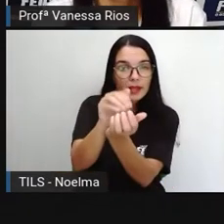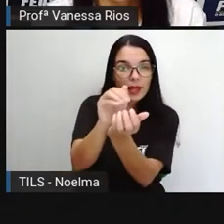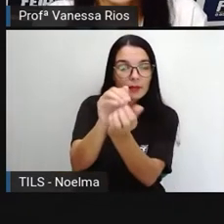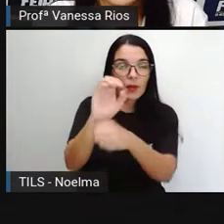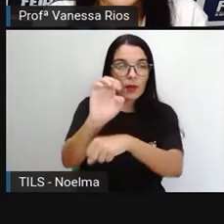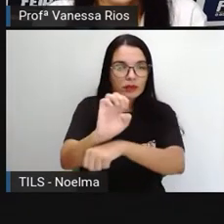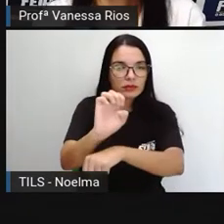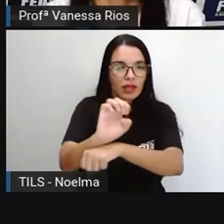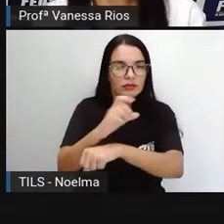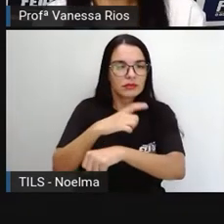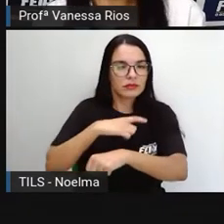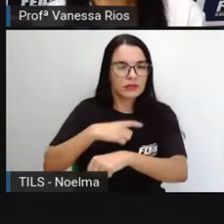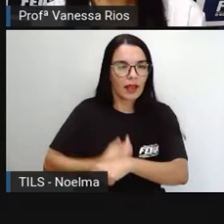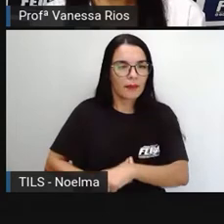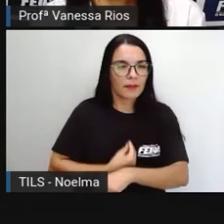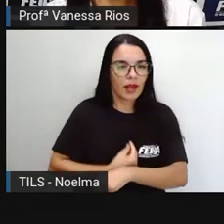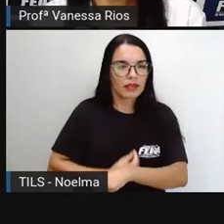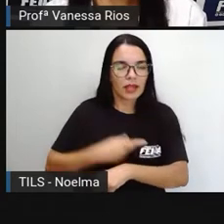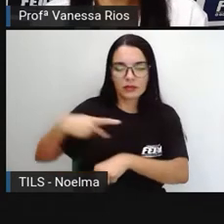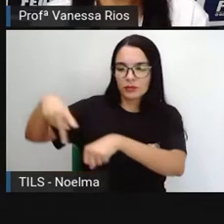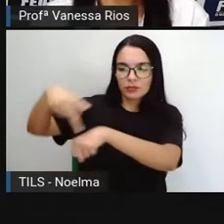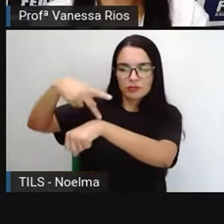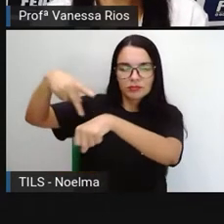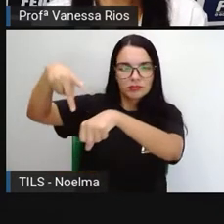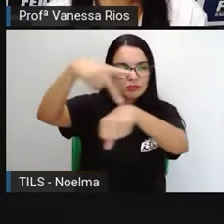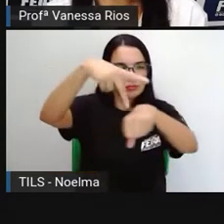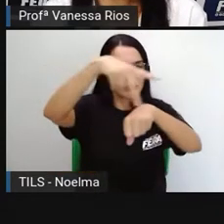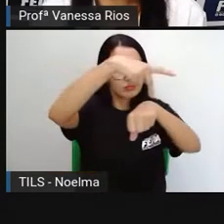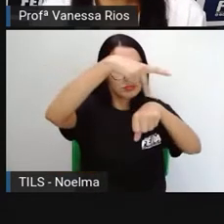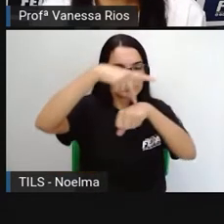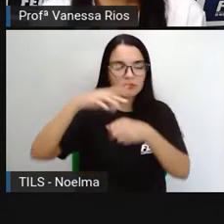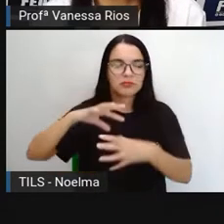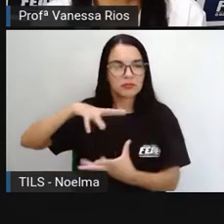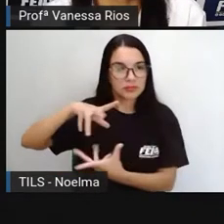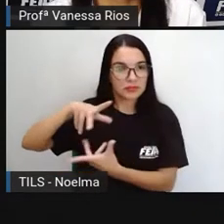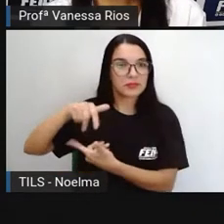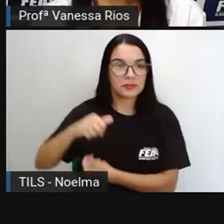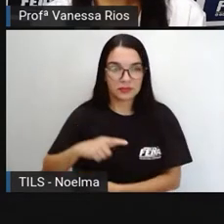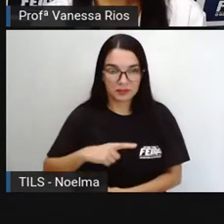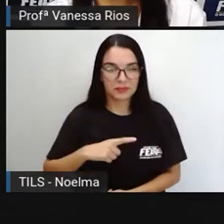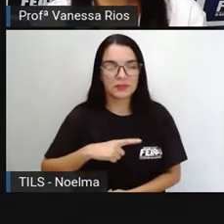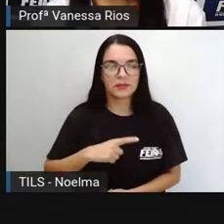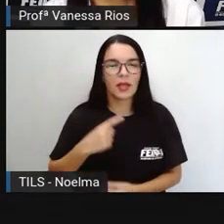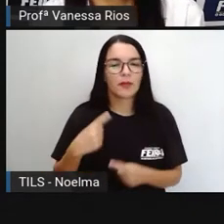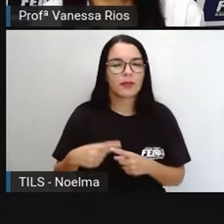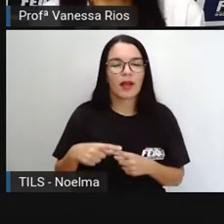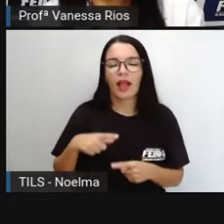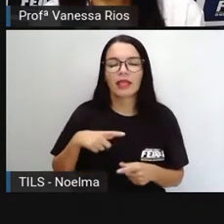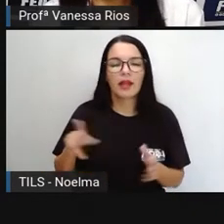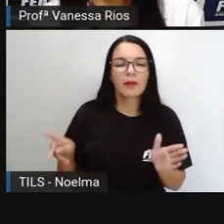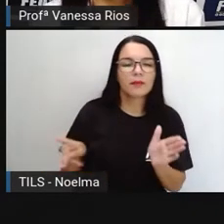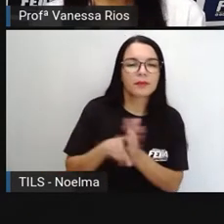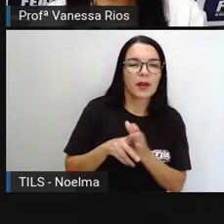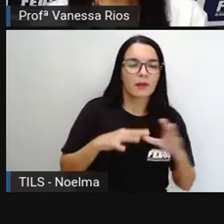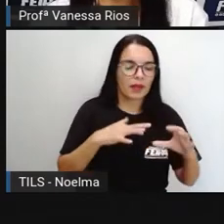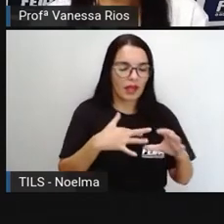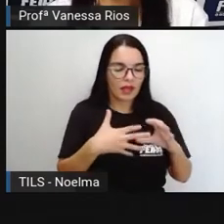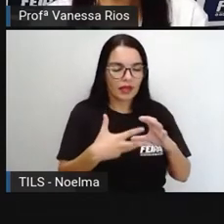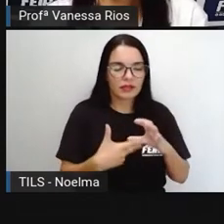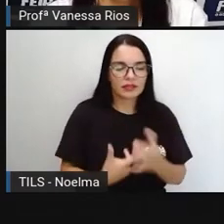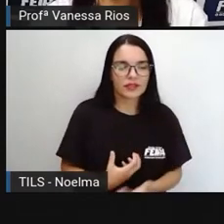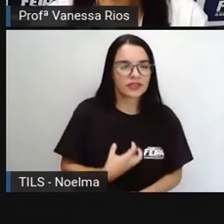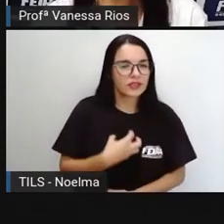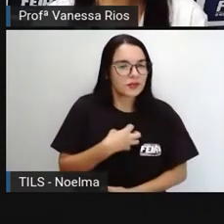para emocionar, não é? Para trazer todas essas características de sentimento que estão relacionadas